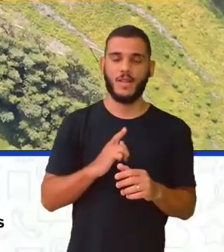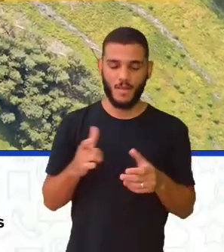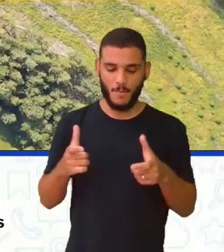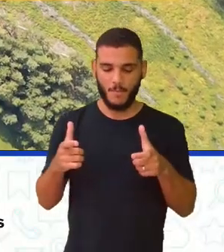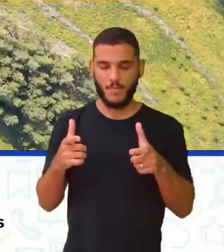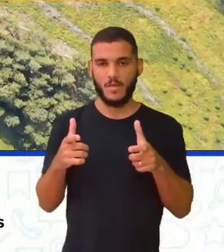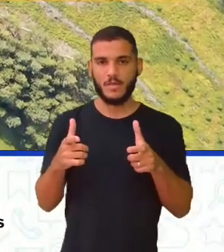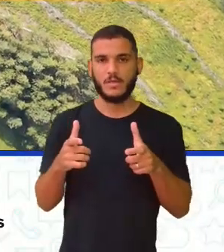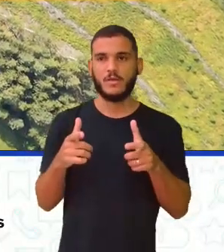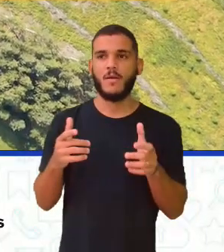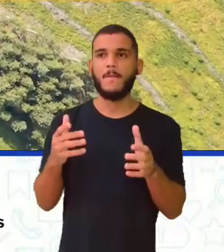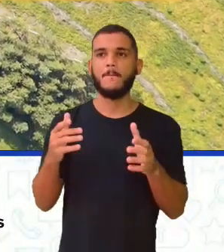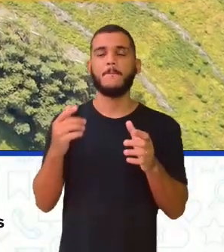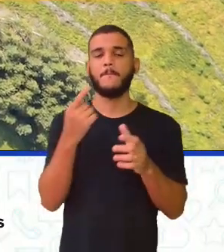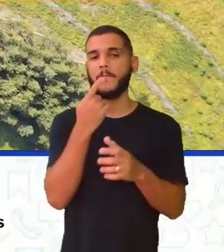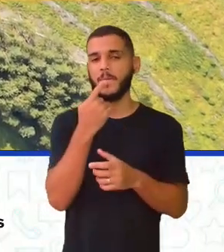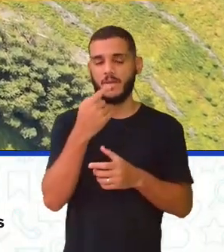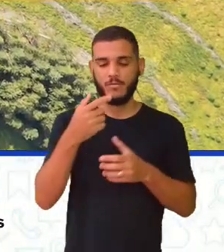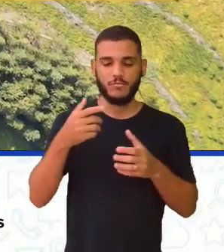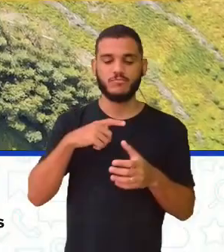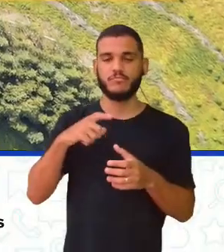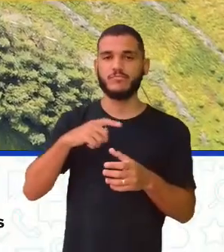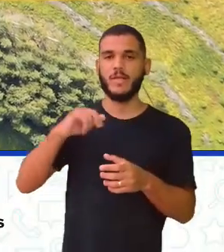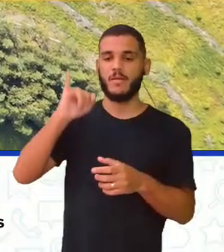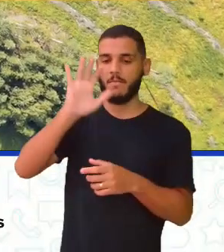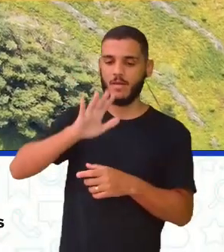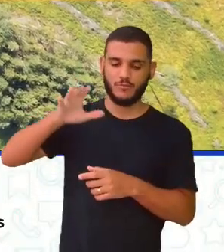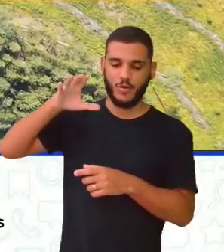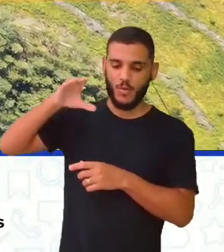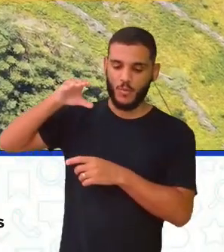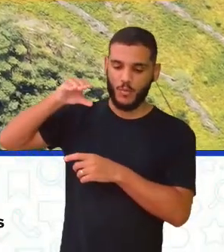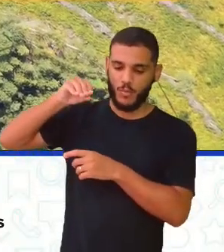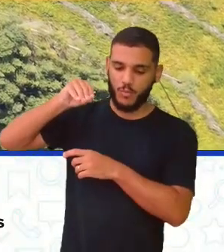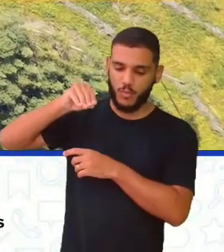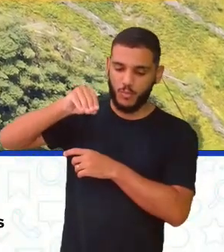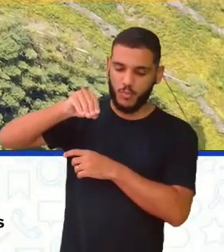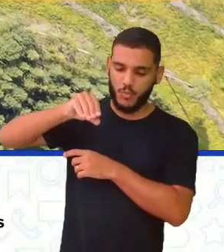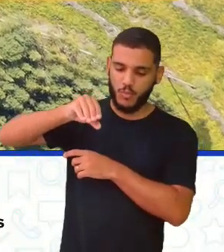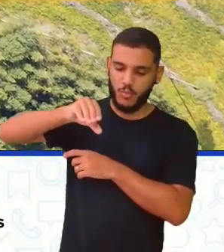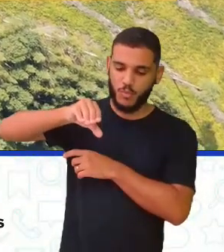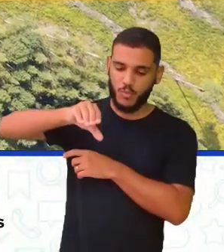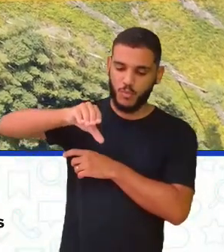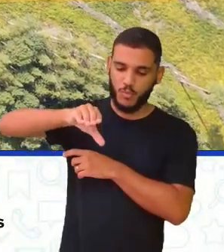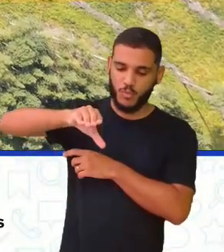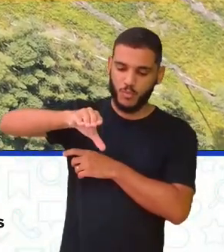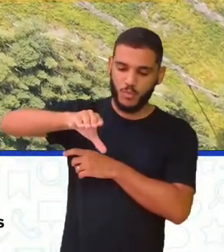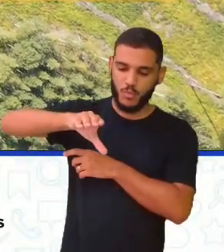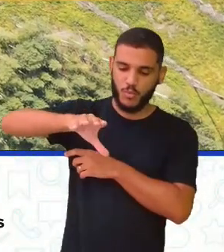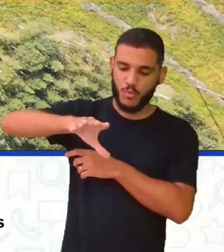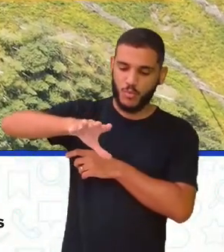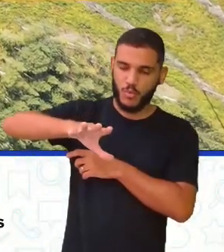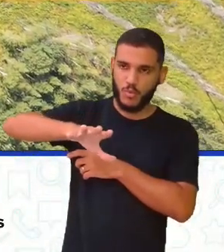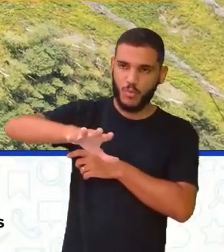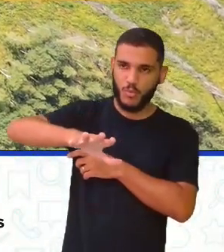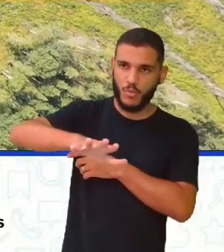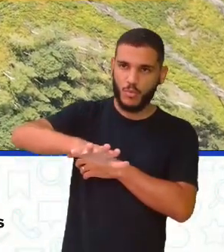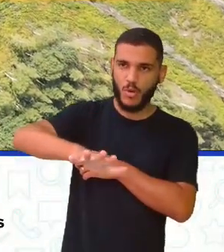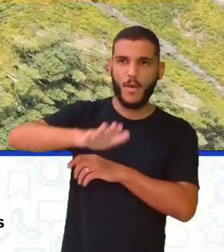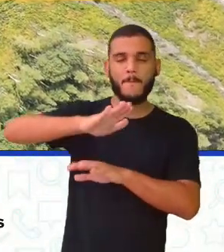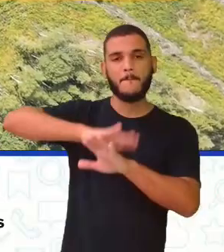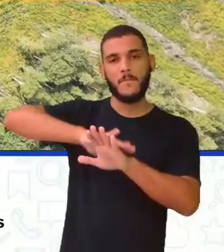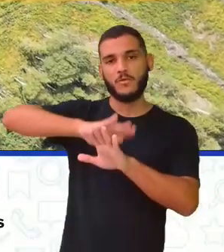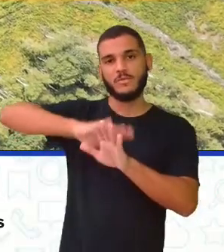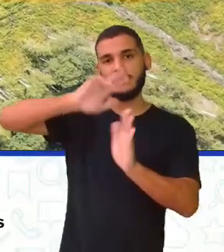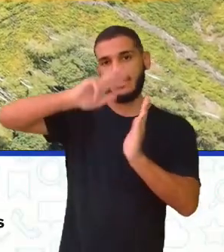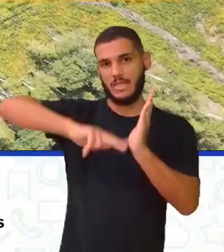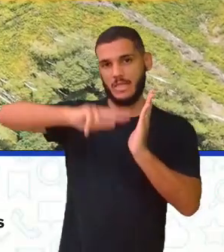da área que está desmatada, professora Vanessa. a gente pode falar dessa dinâmica ainda